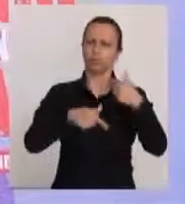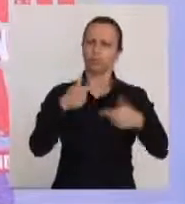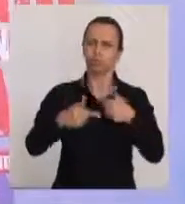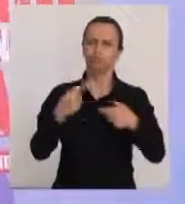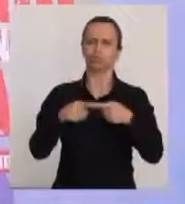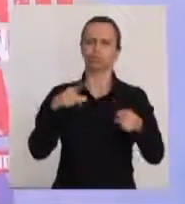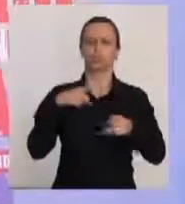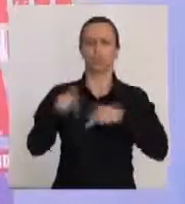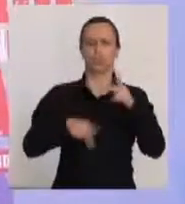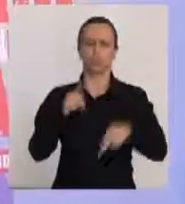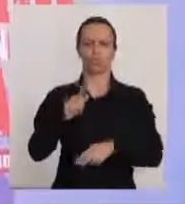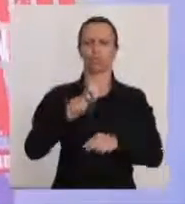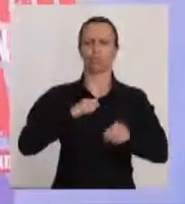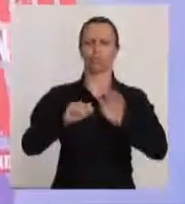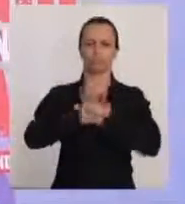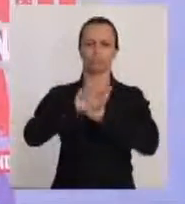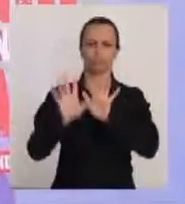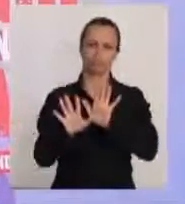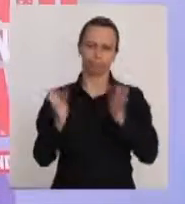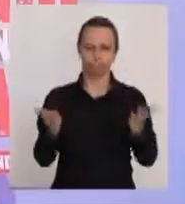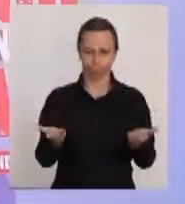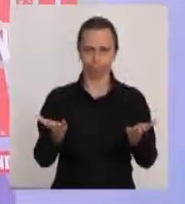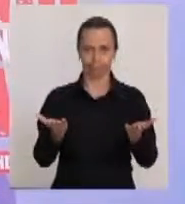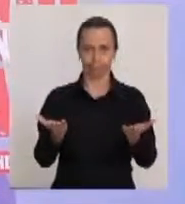trabalhar um pouco mais com essa questão para a população LGBT. Obrigado.